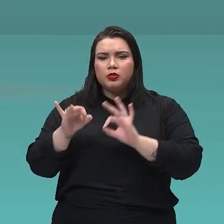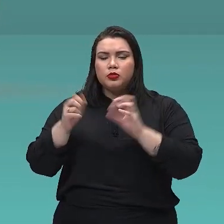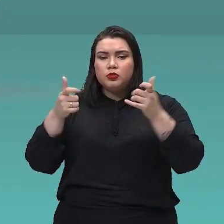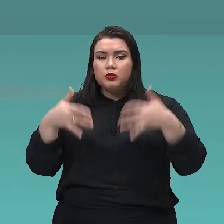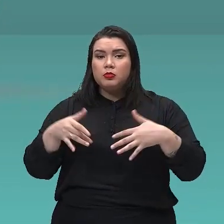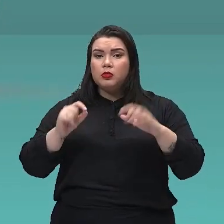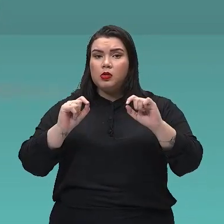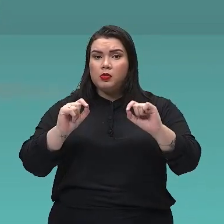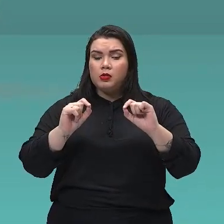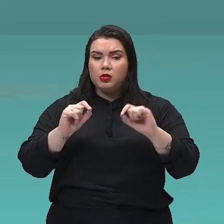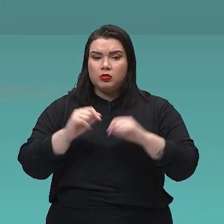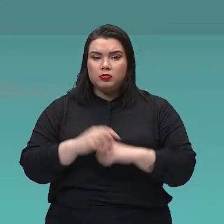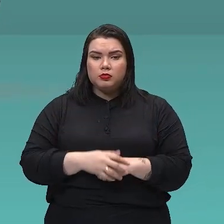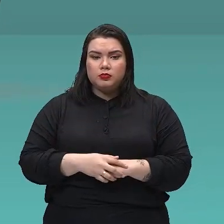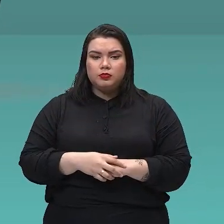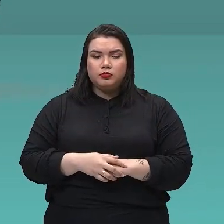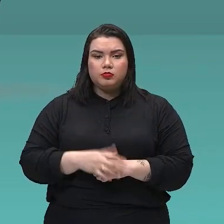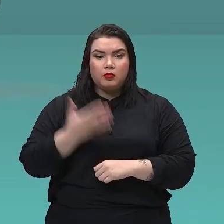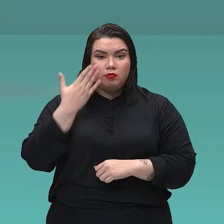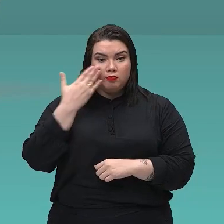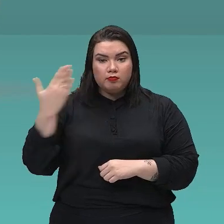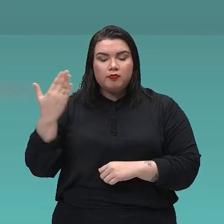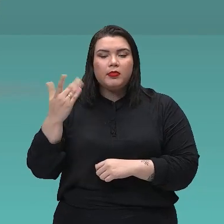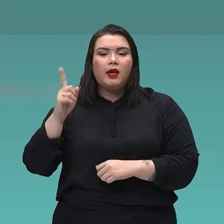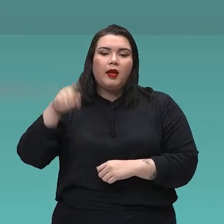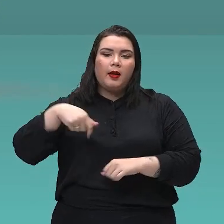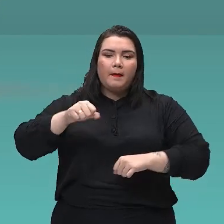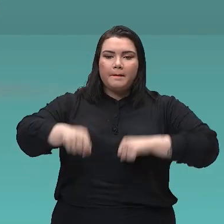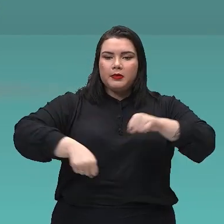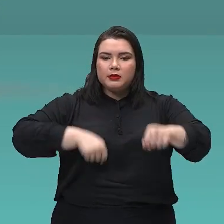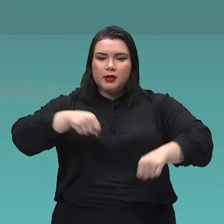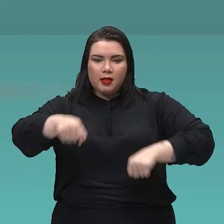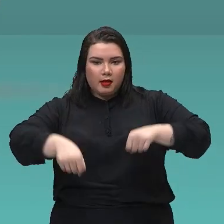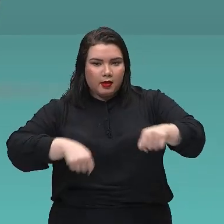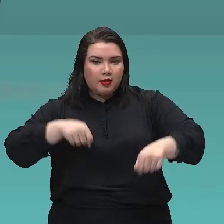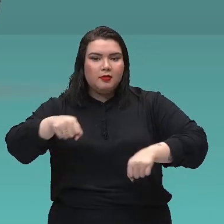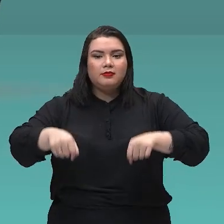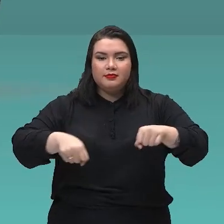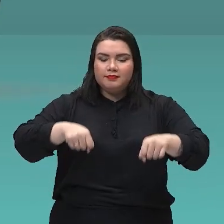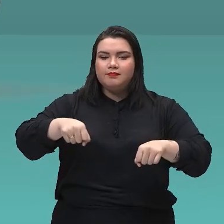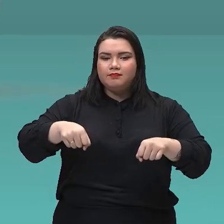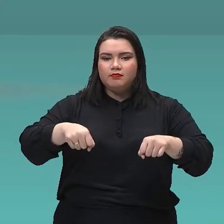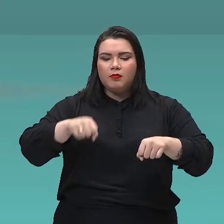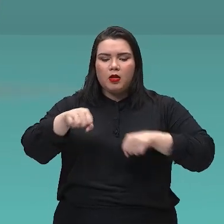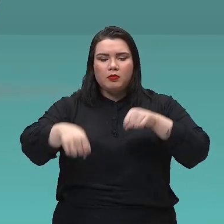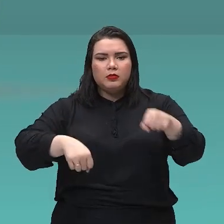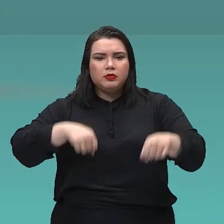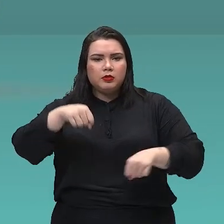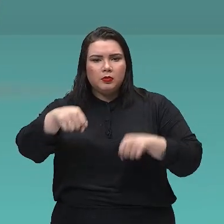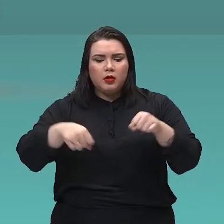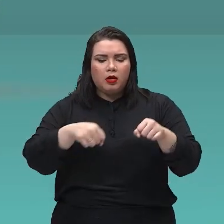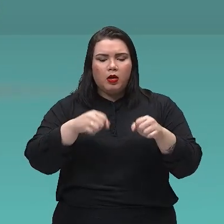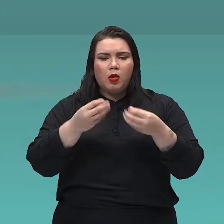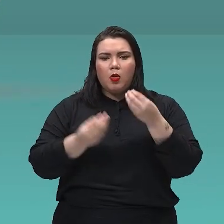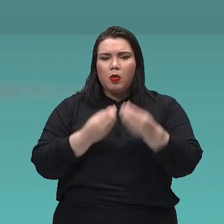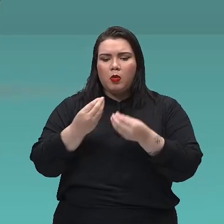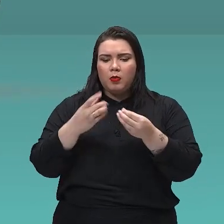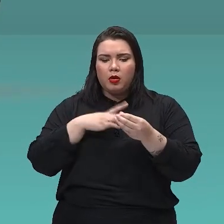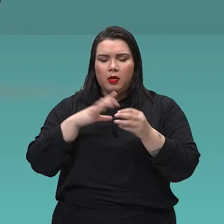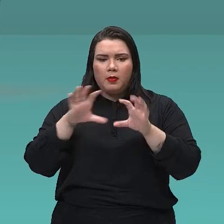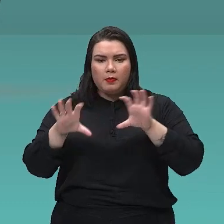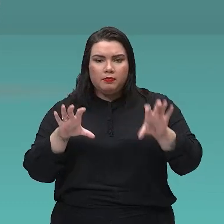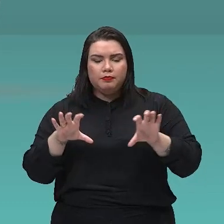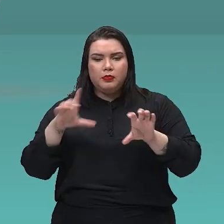tem uma bicicleta. E nessa bicicleta, que partes compõem essa bicicleta? Então, tem